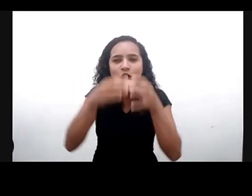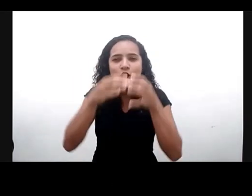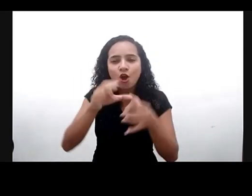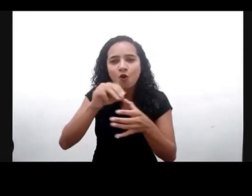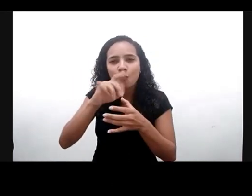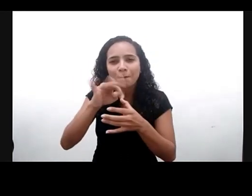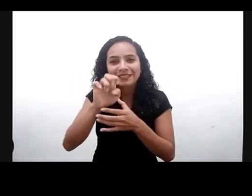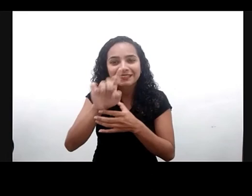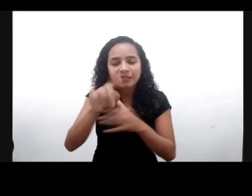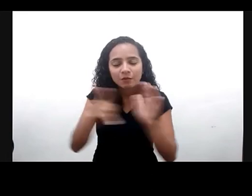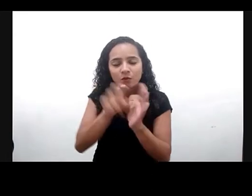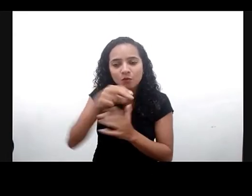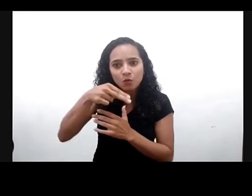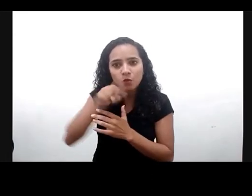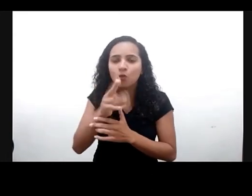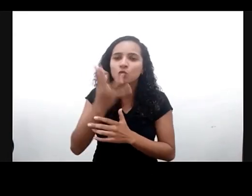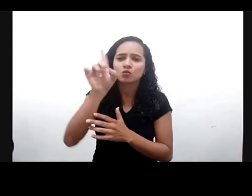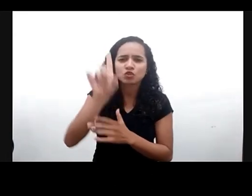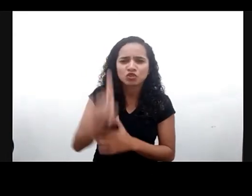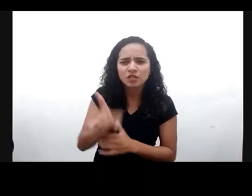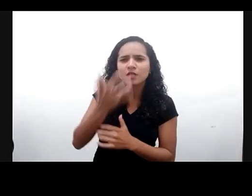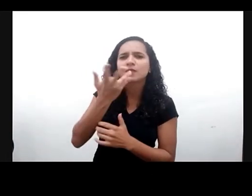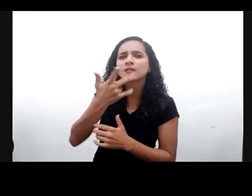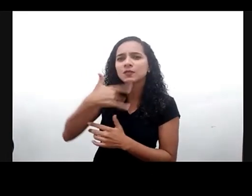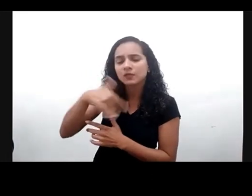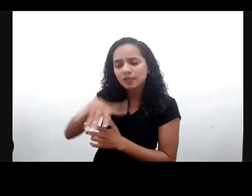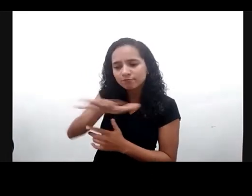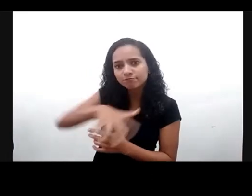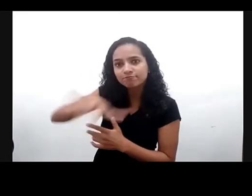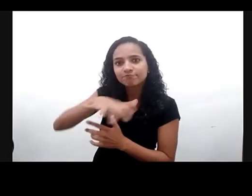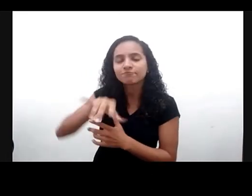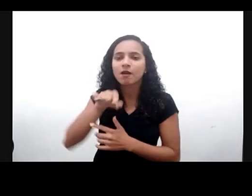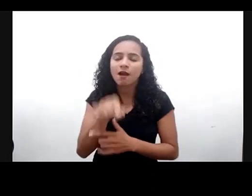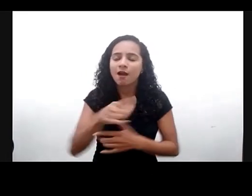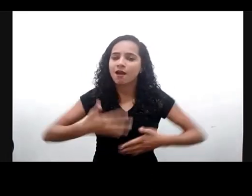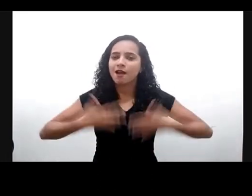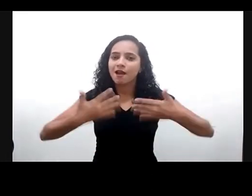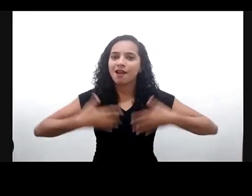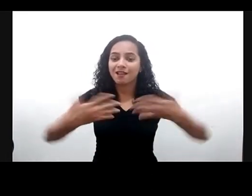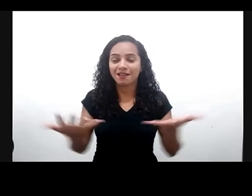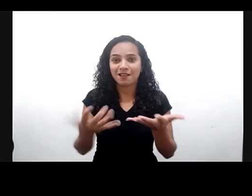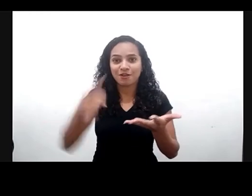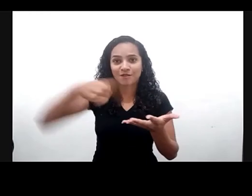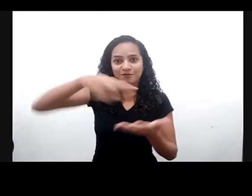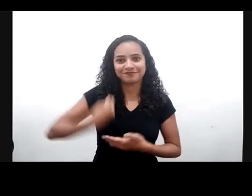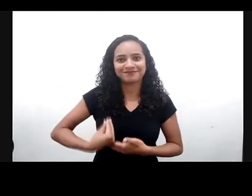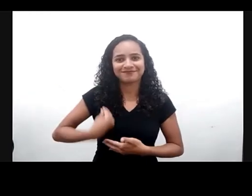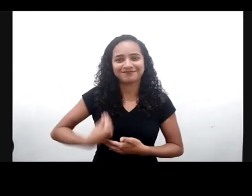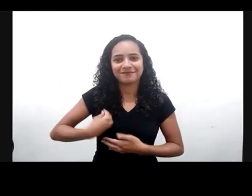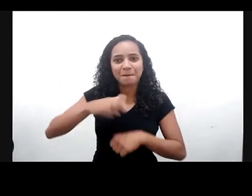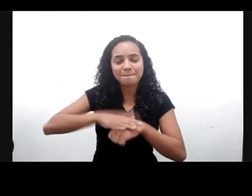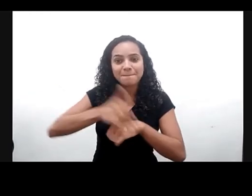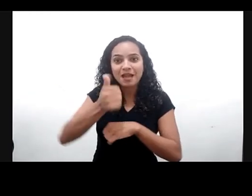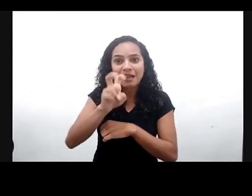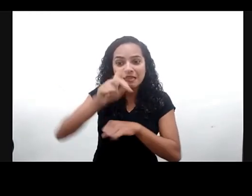ONU sobre os direitos da criança em relação ao ambiente digital. É uma imensa alegria contar com a presença de vocês, de mais de 15 países